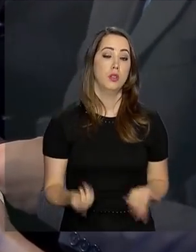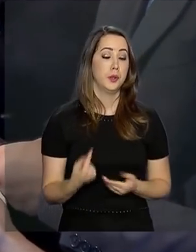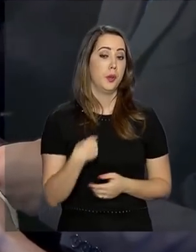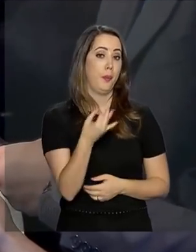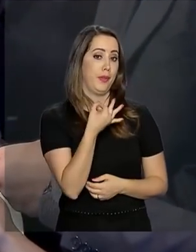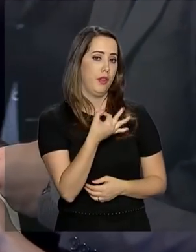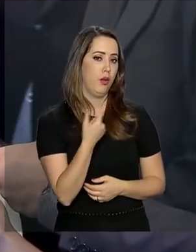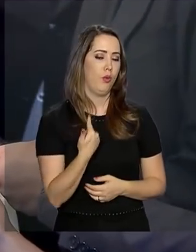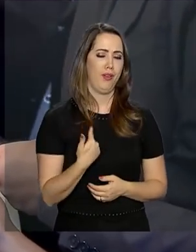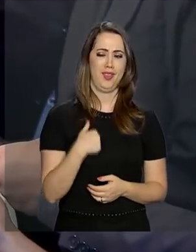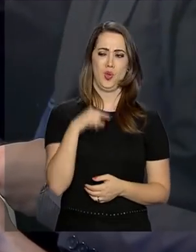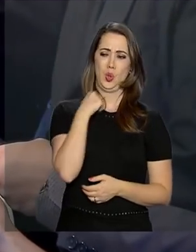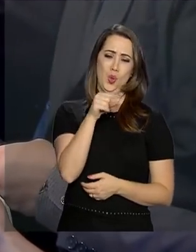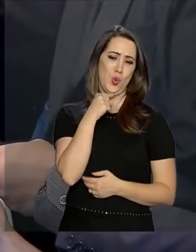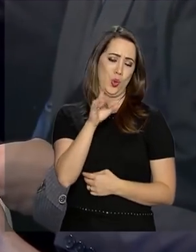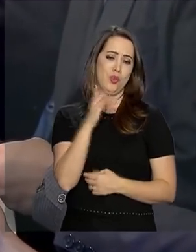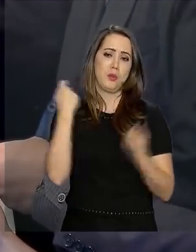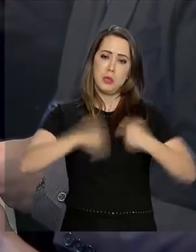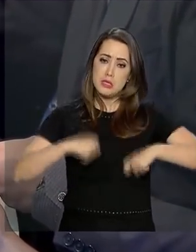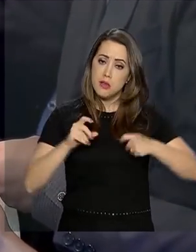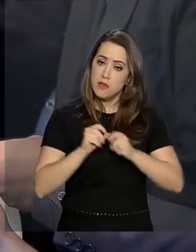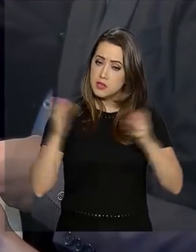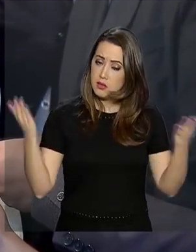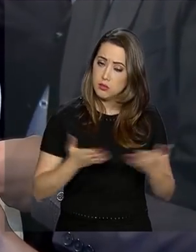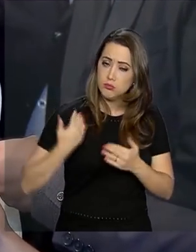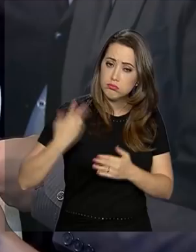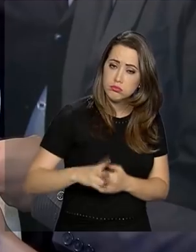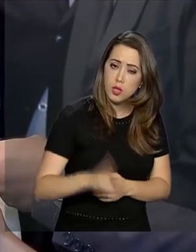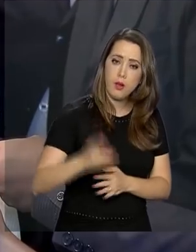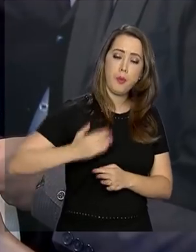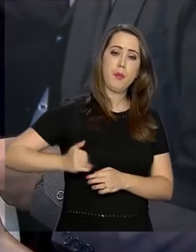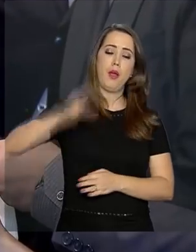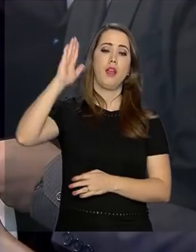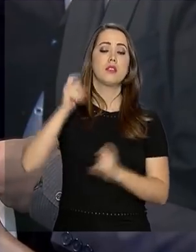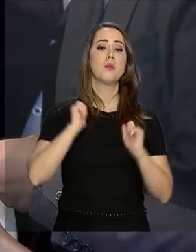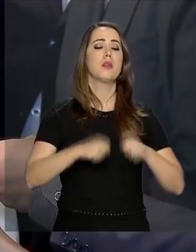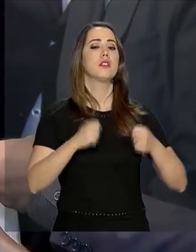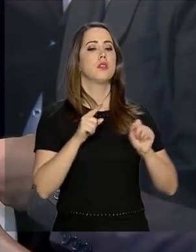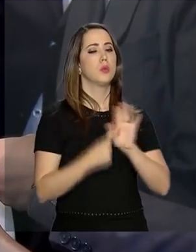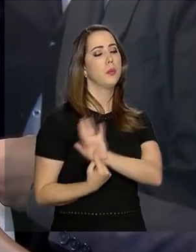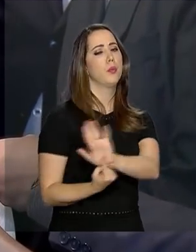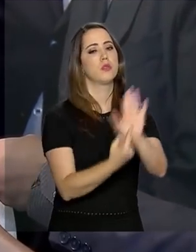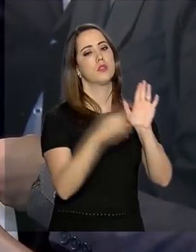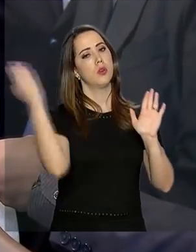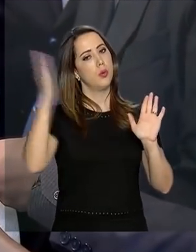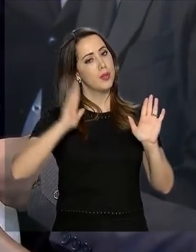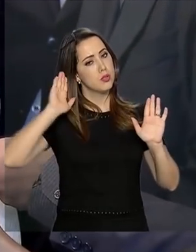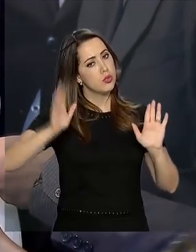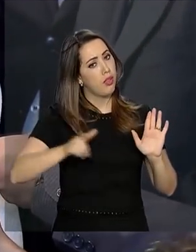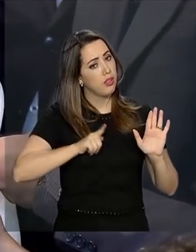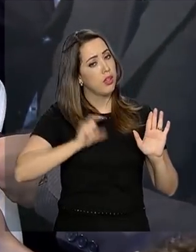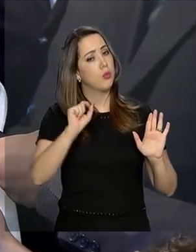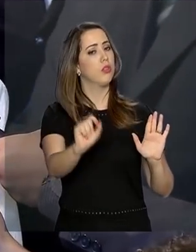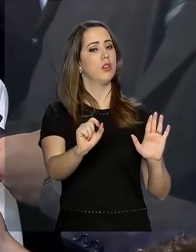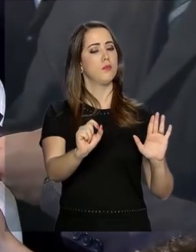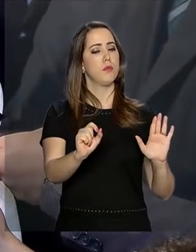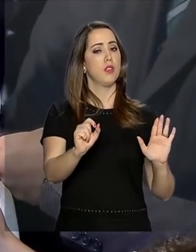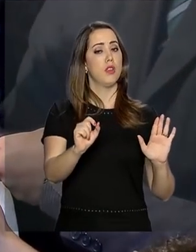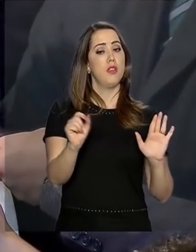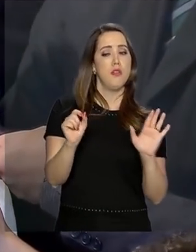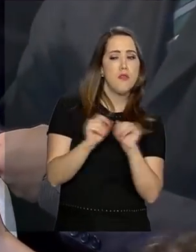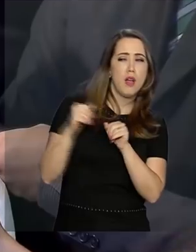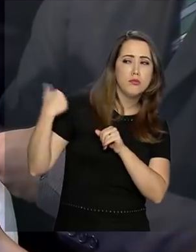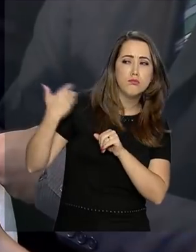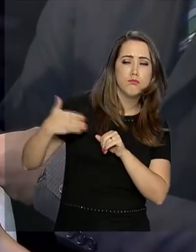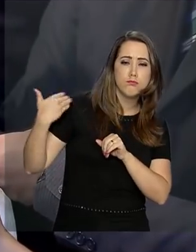eu não tenho dúvida de que nós precisamos fazer isso e cada vez mais nós precisamos mostrar o que o Brasil já tem e o que ele vem fazendo,